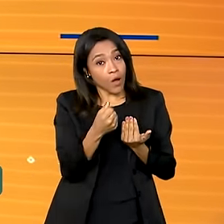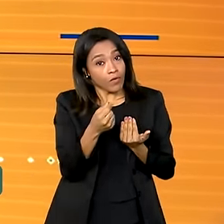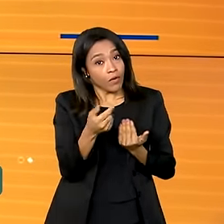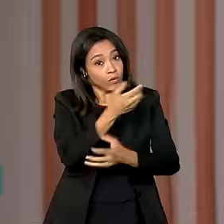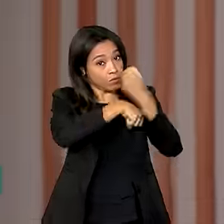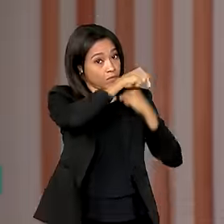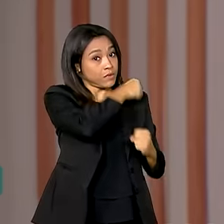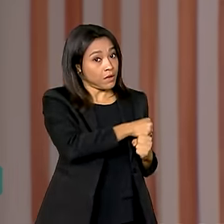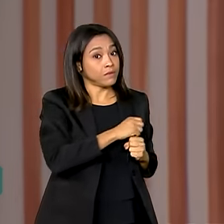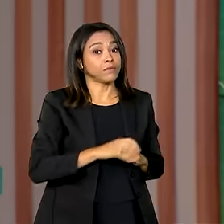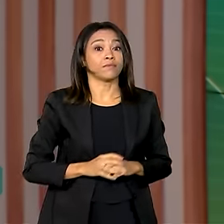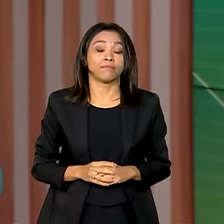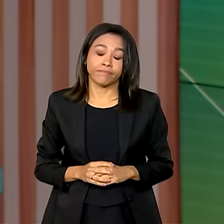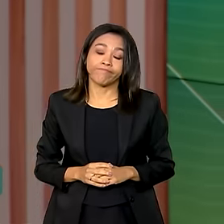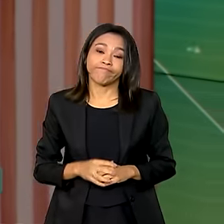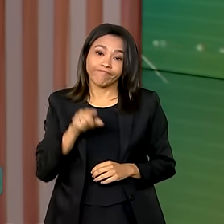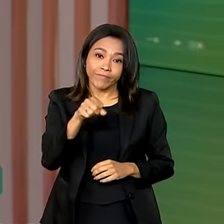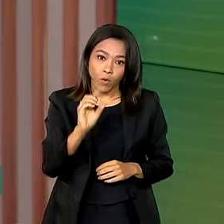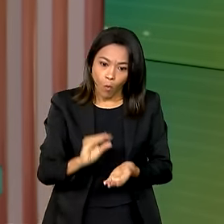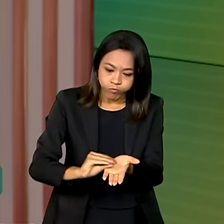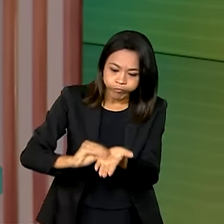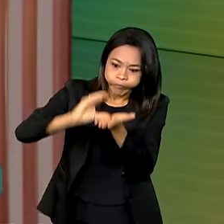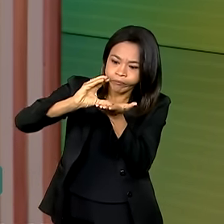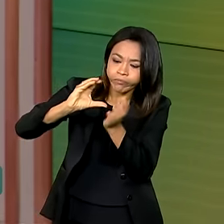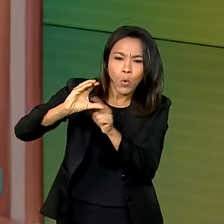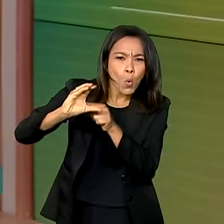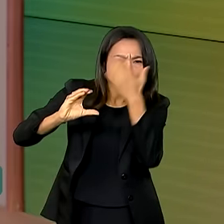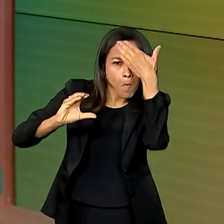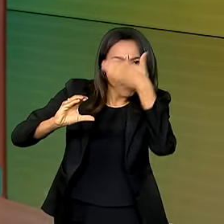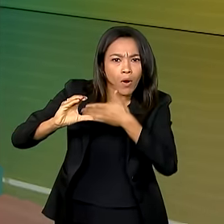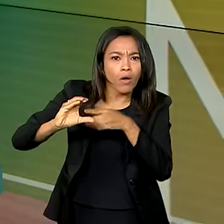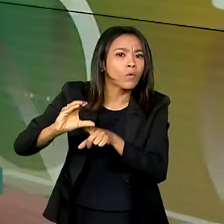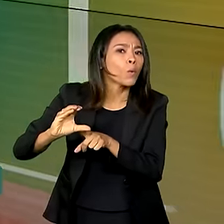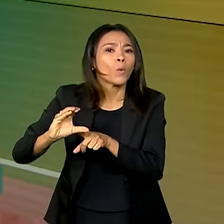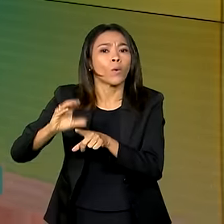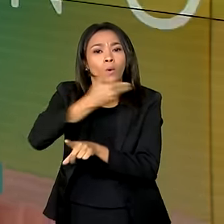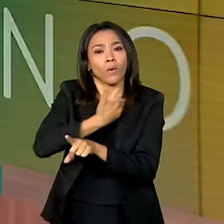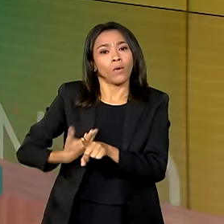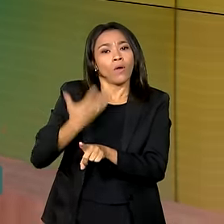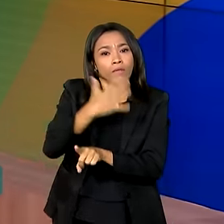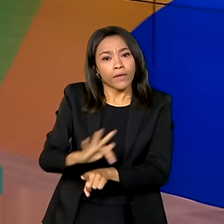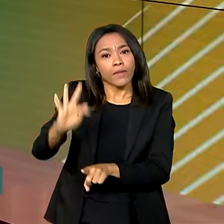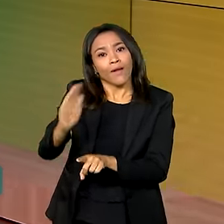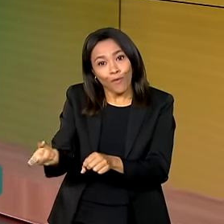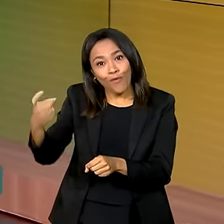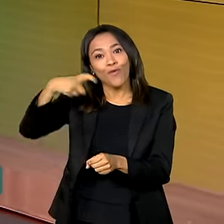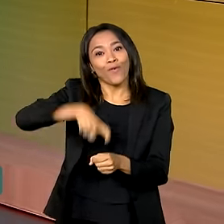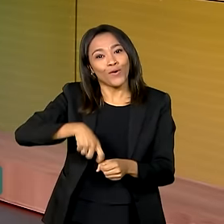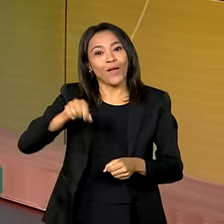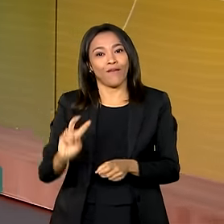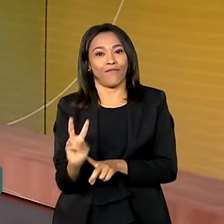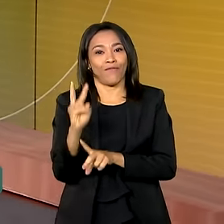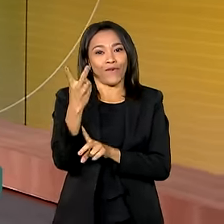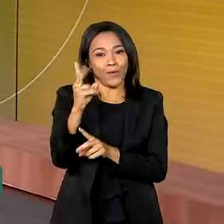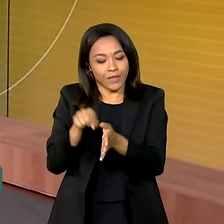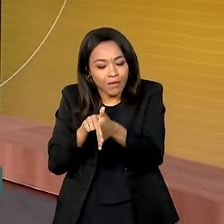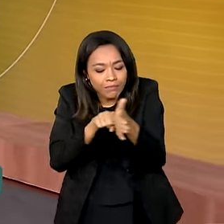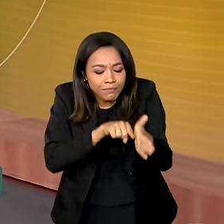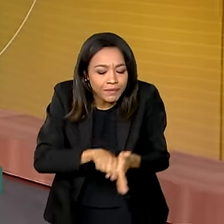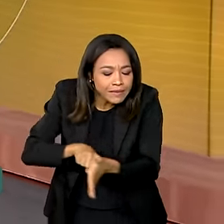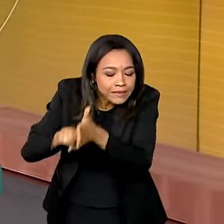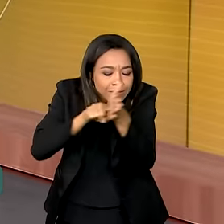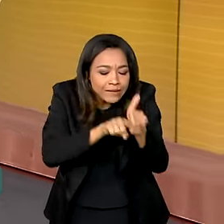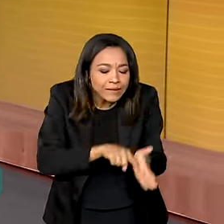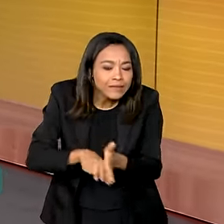ano passado. A elevação nos recursos é mais uma demonstração de que o governo federal voltou a valorizar o conhecimento científico.